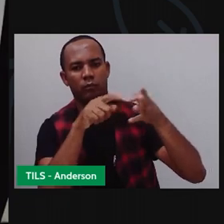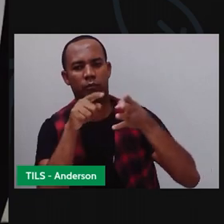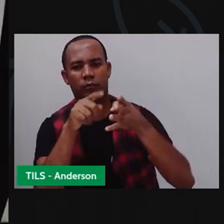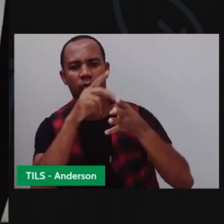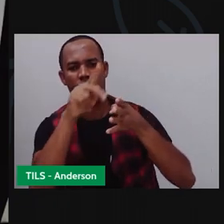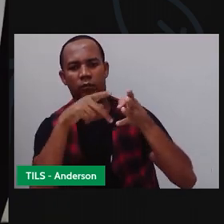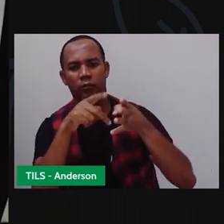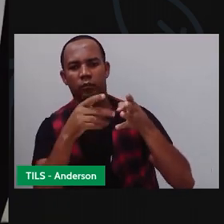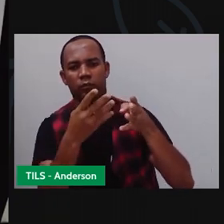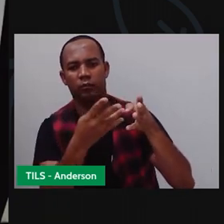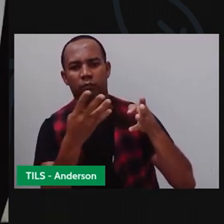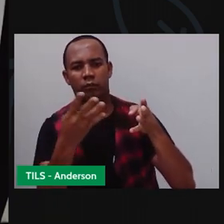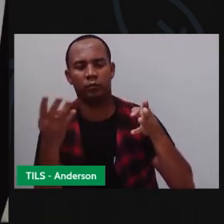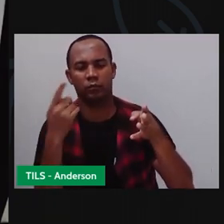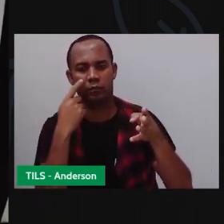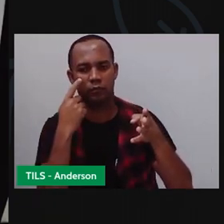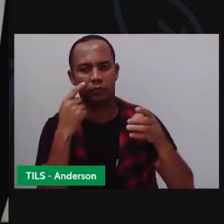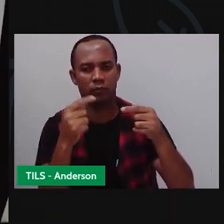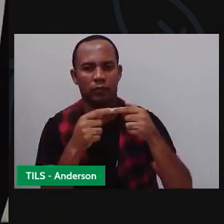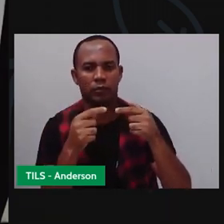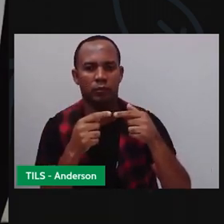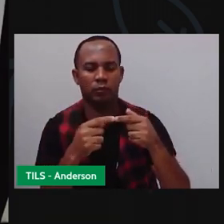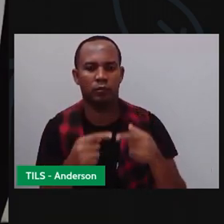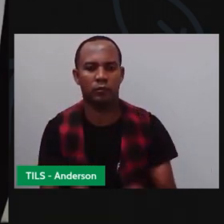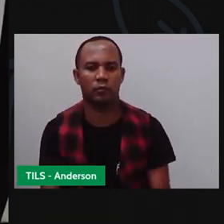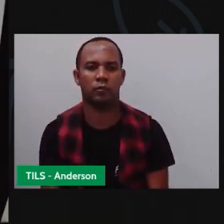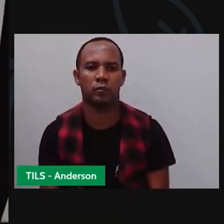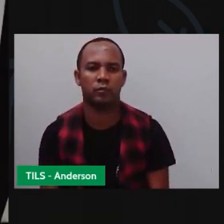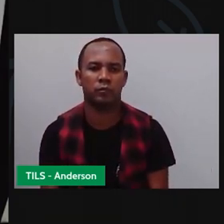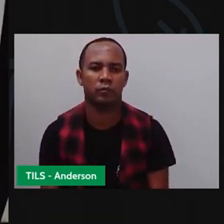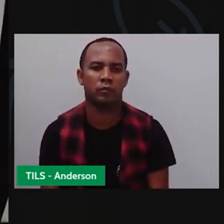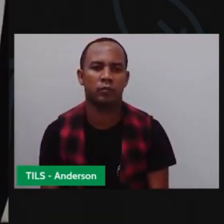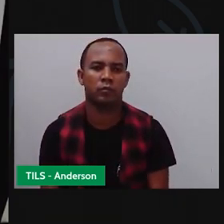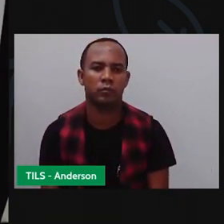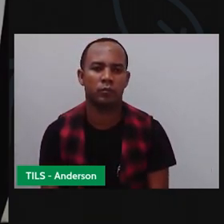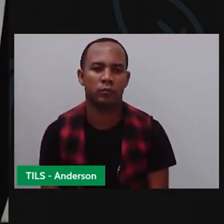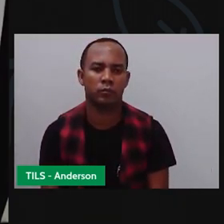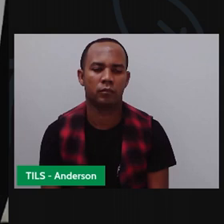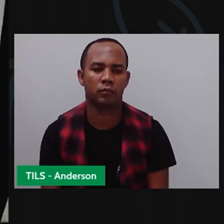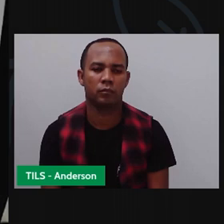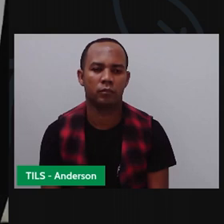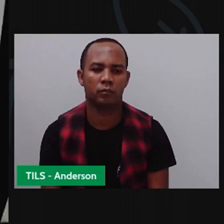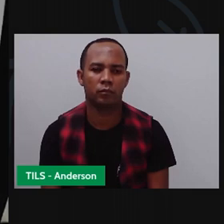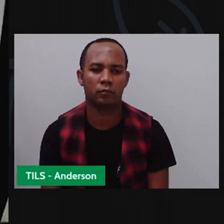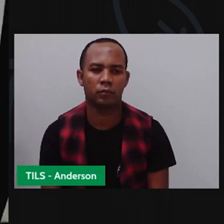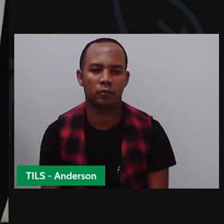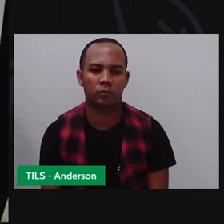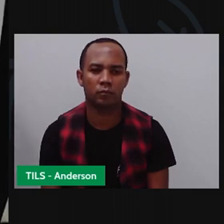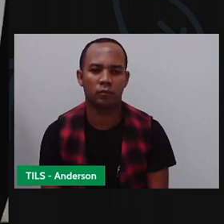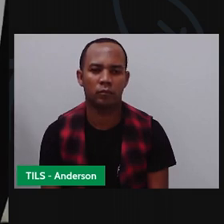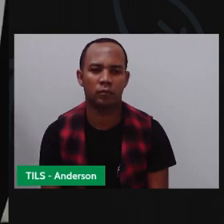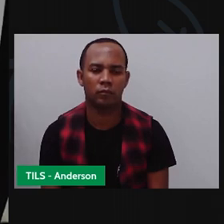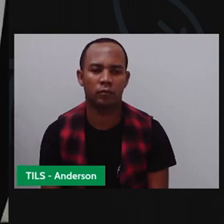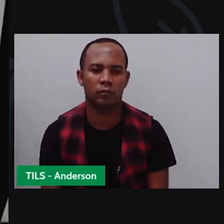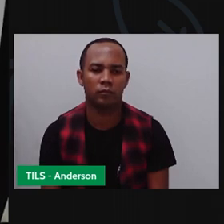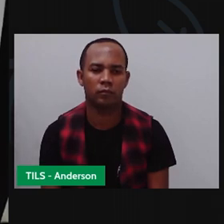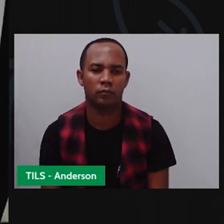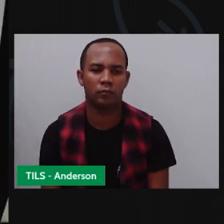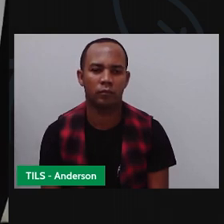Eu também vou conseguir obter o meu resultado. E aí, basta fazer o quê? Olha, aqui eu tenho quantos quadrinhos? Ó,